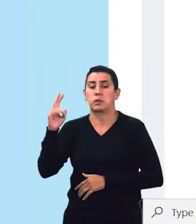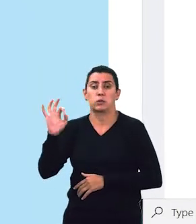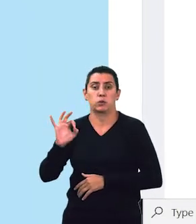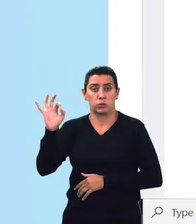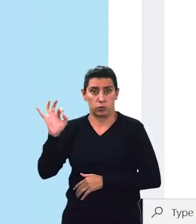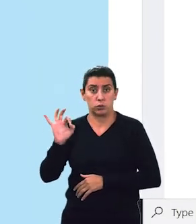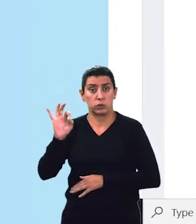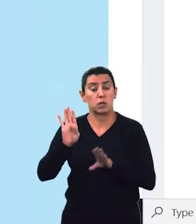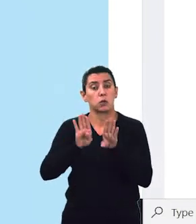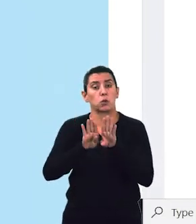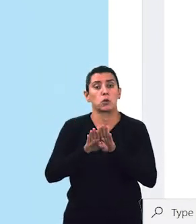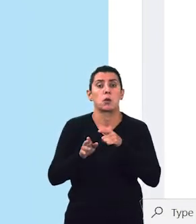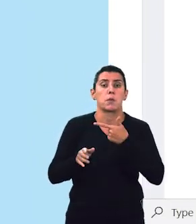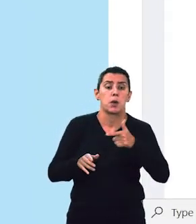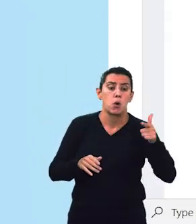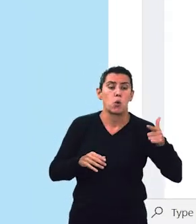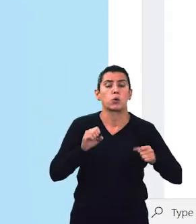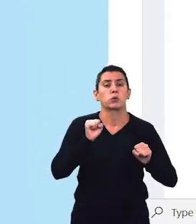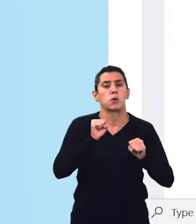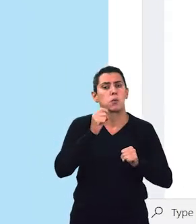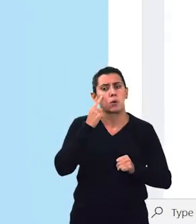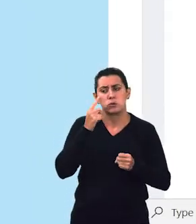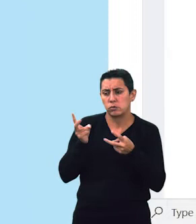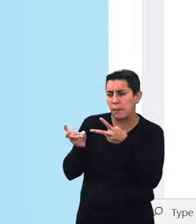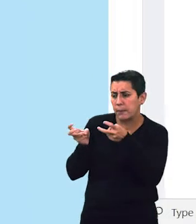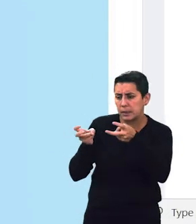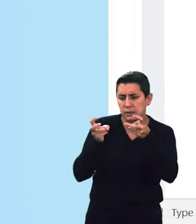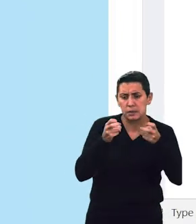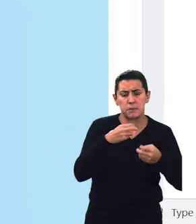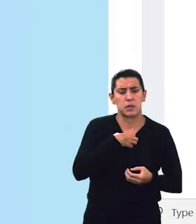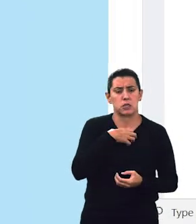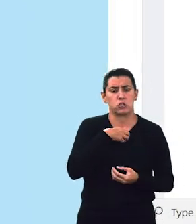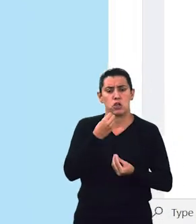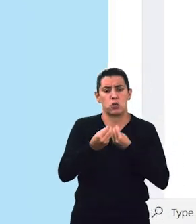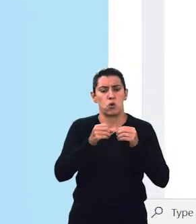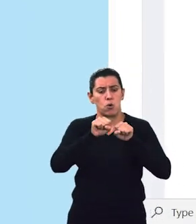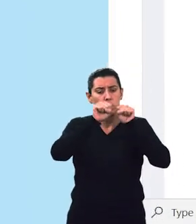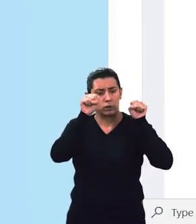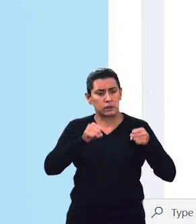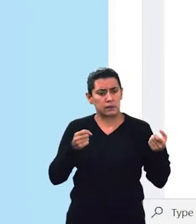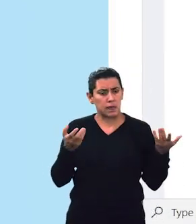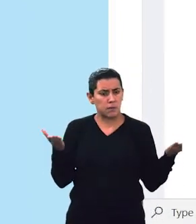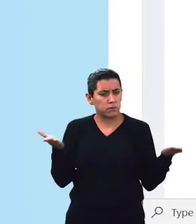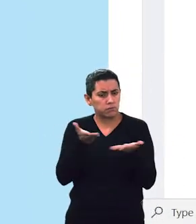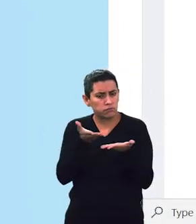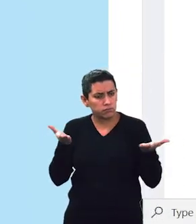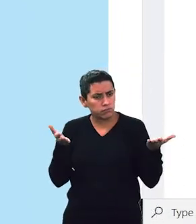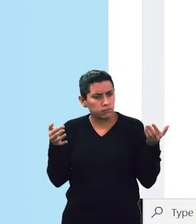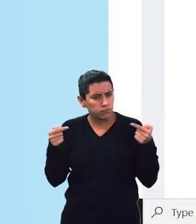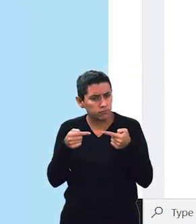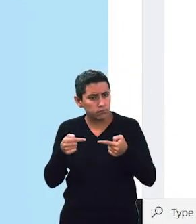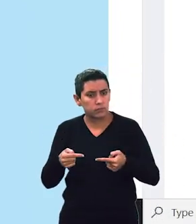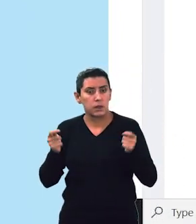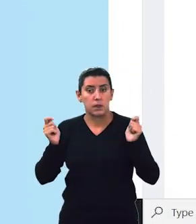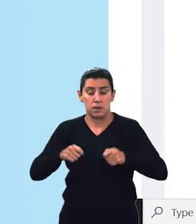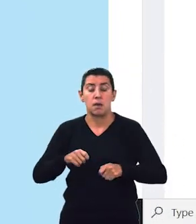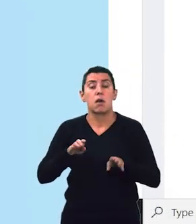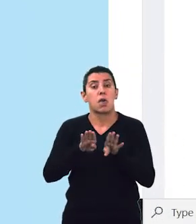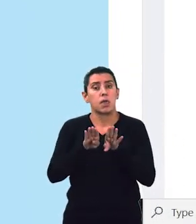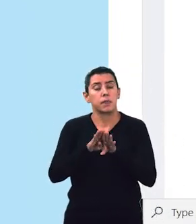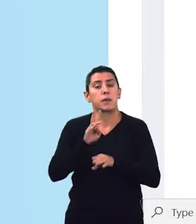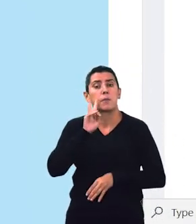como acuraça, precision, recall, para se entrar mais em detalhes nos resultados, inclusive ver as mesmas